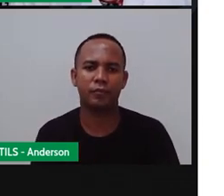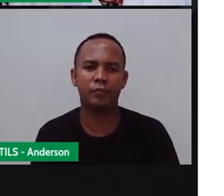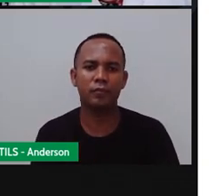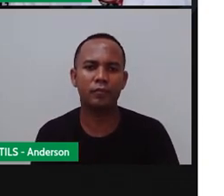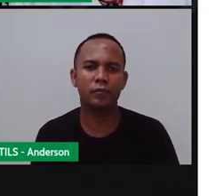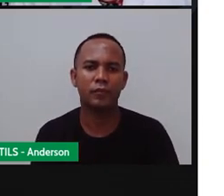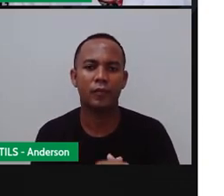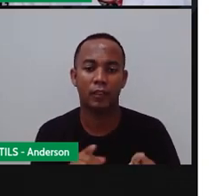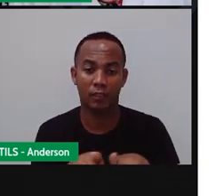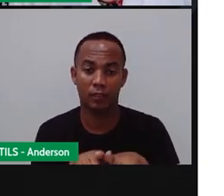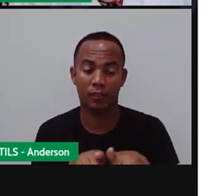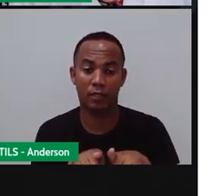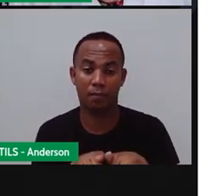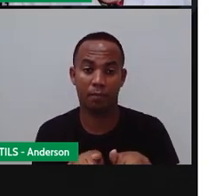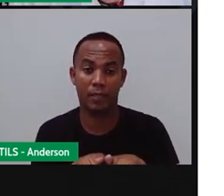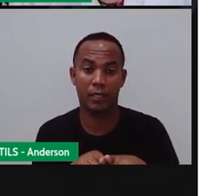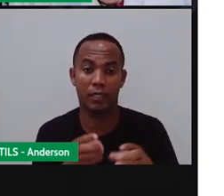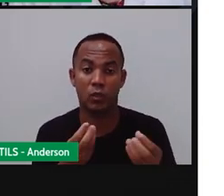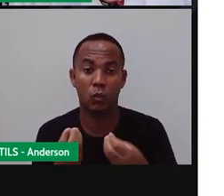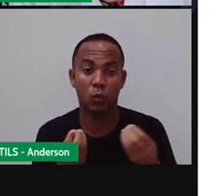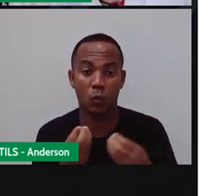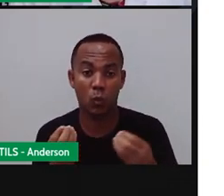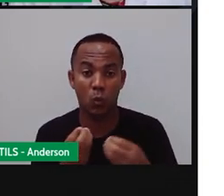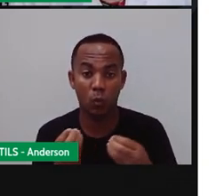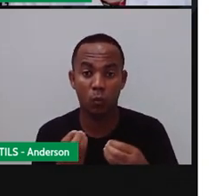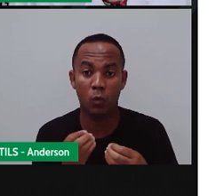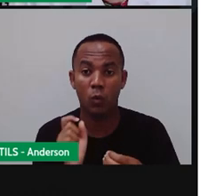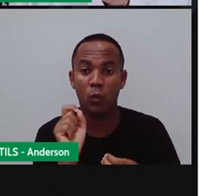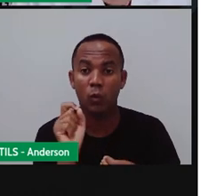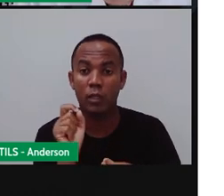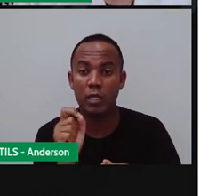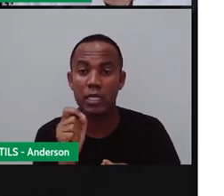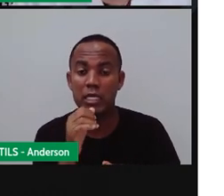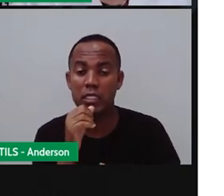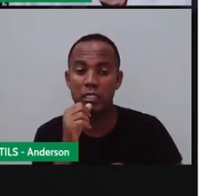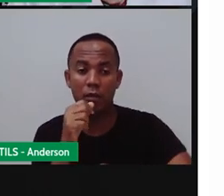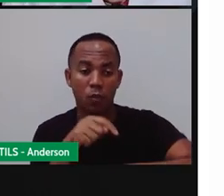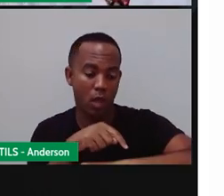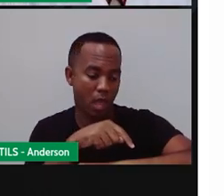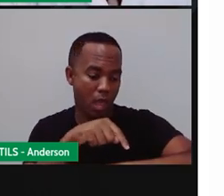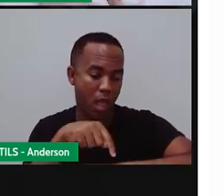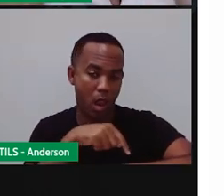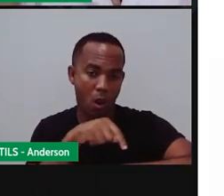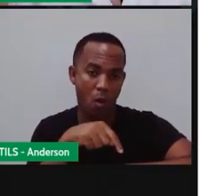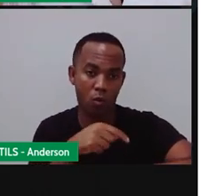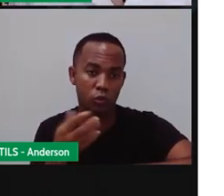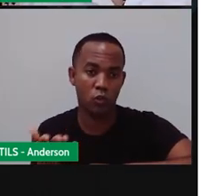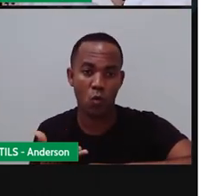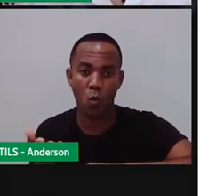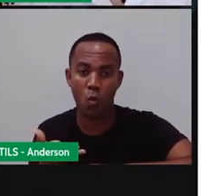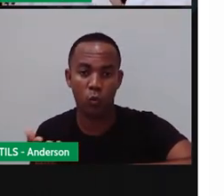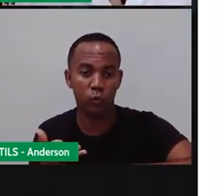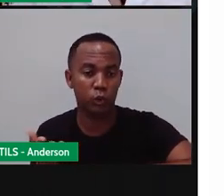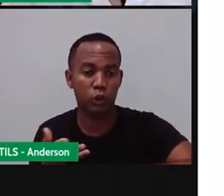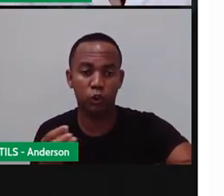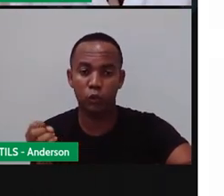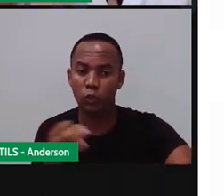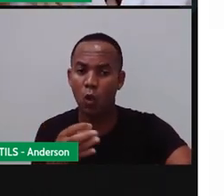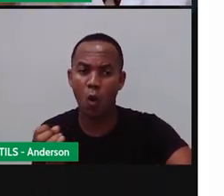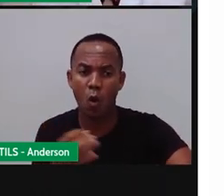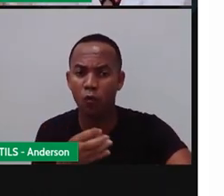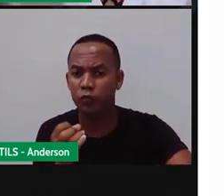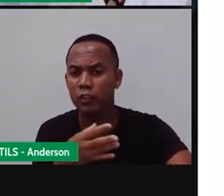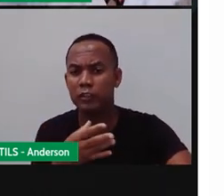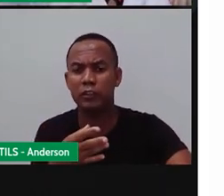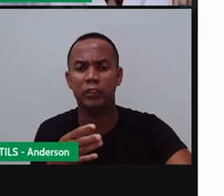Dispositivos esses que acabaram culminando, né? No que chamamos de relógio hoje. Então, todas essas inovações aí. O